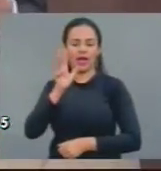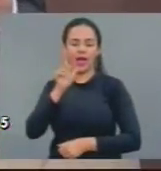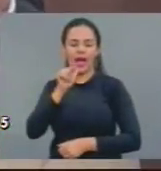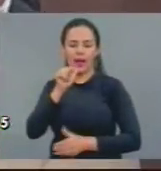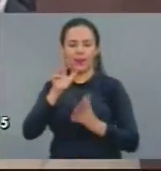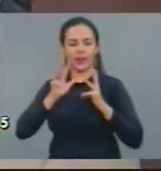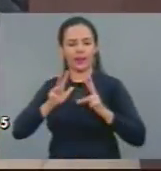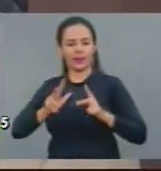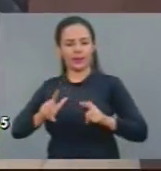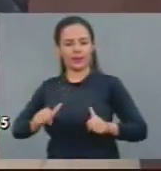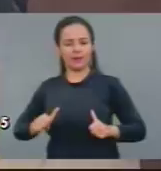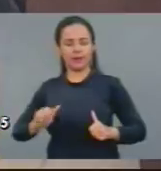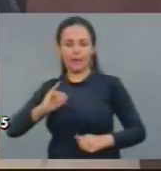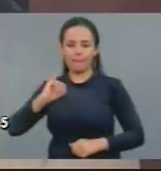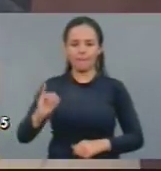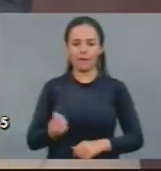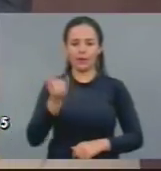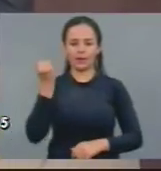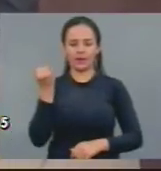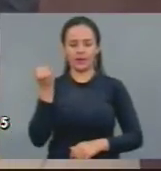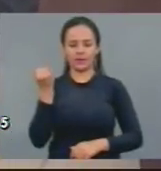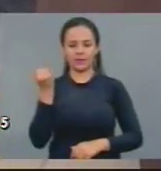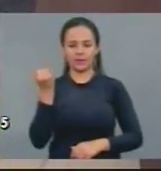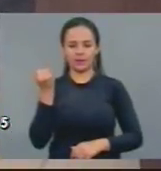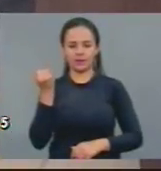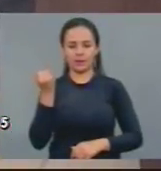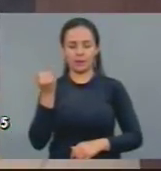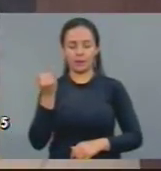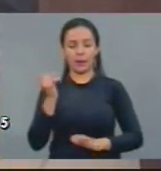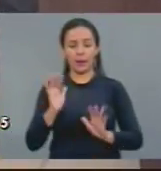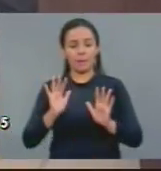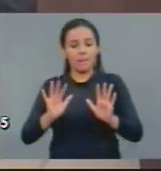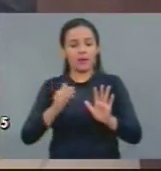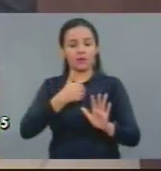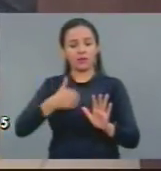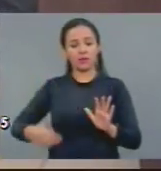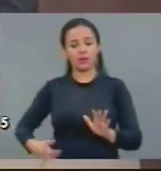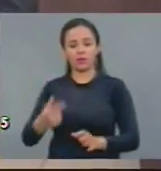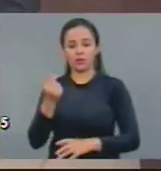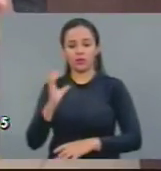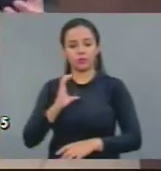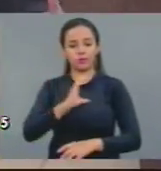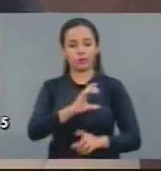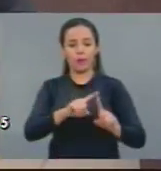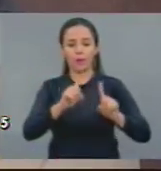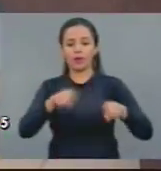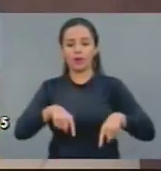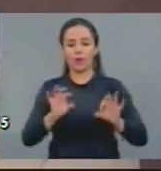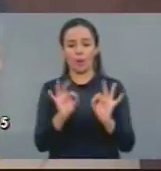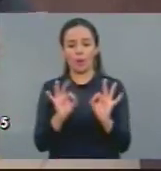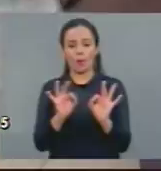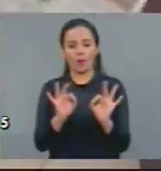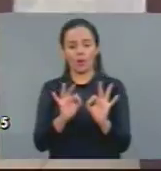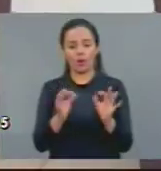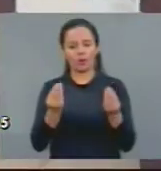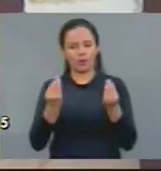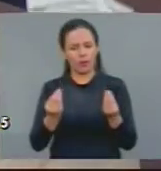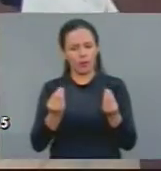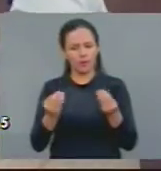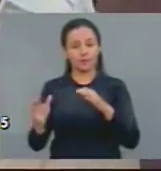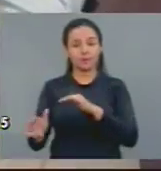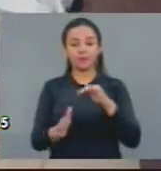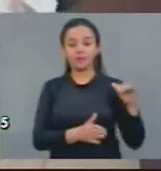é 12% da água do Ceará. E aqui, depois da